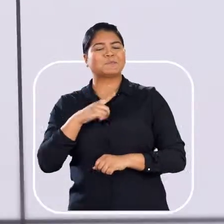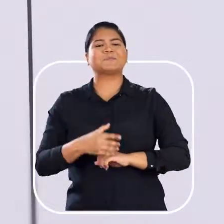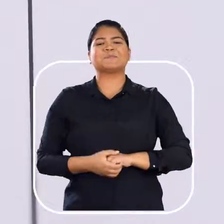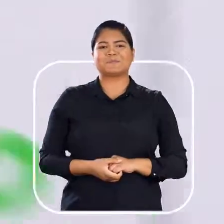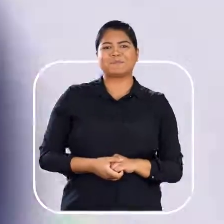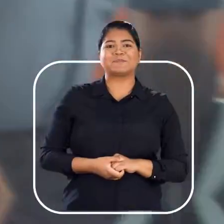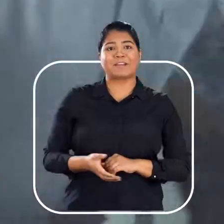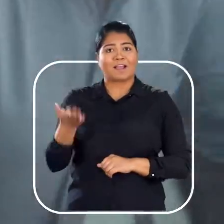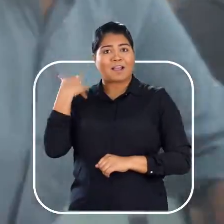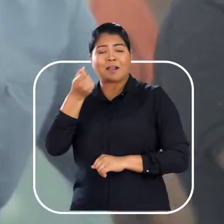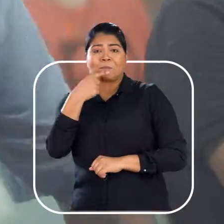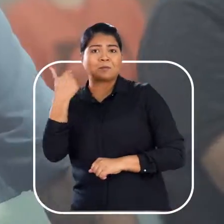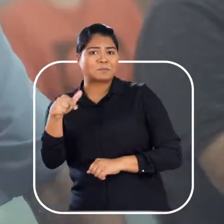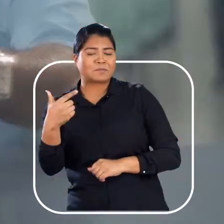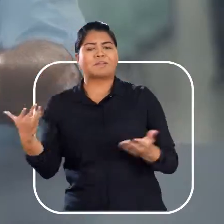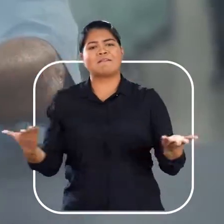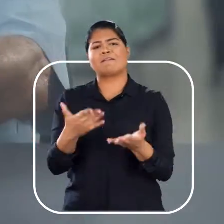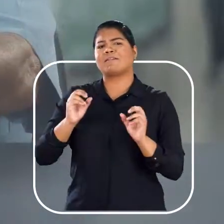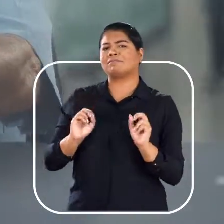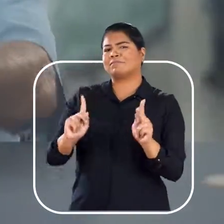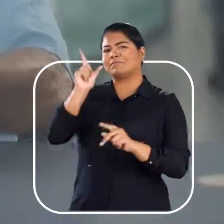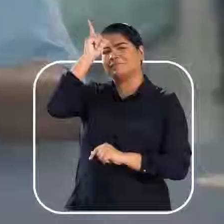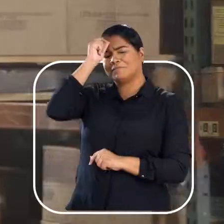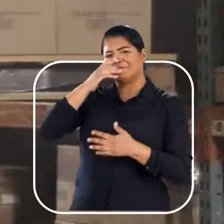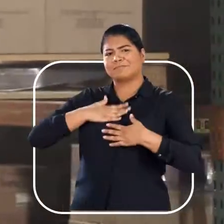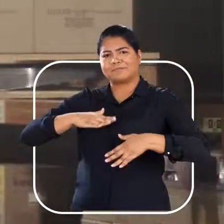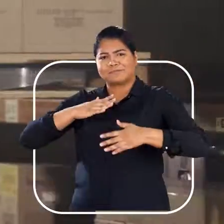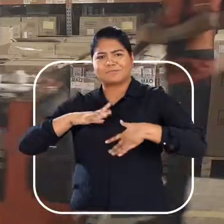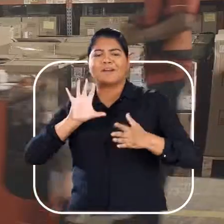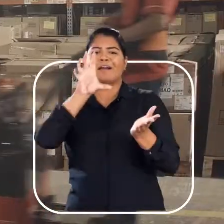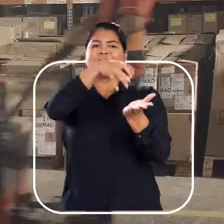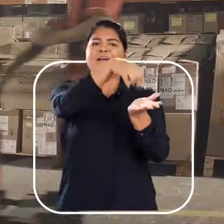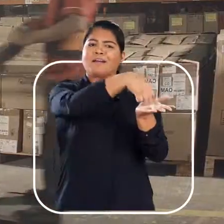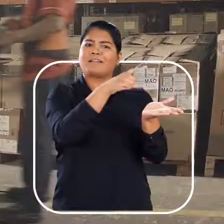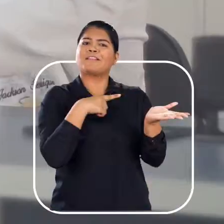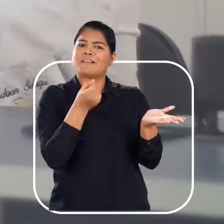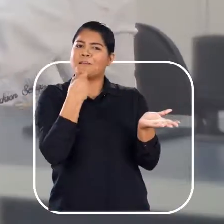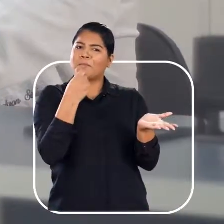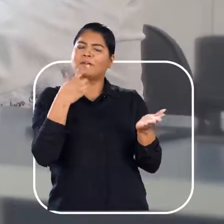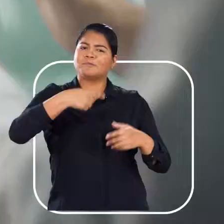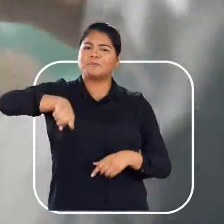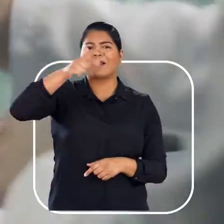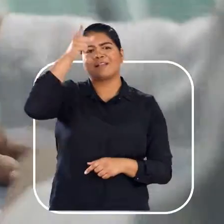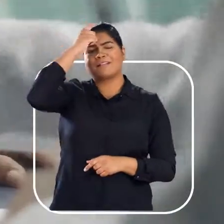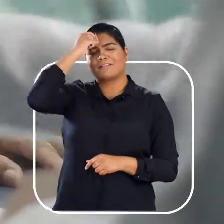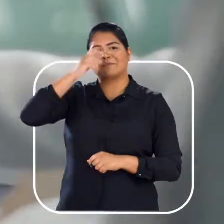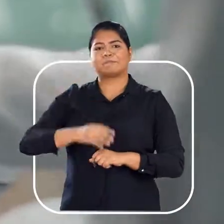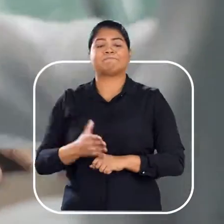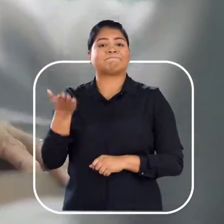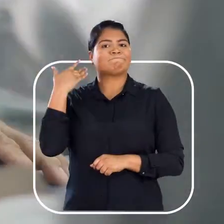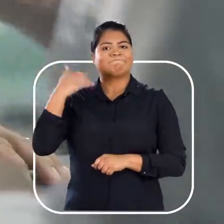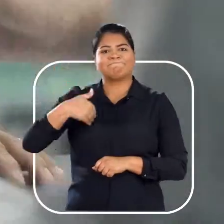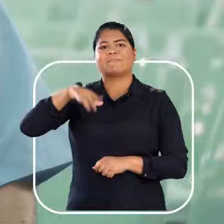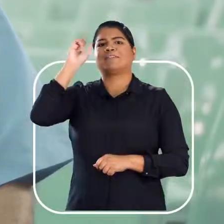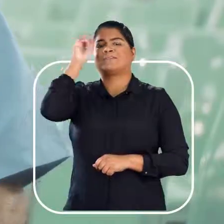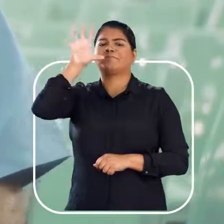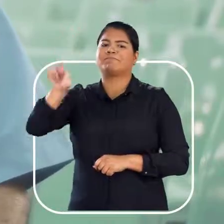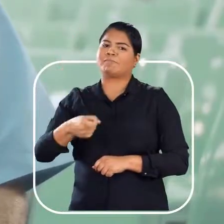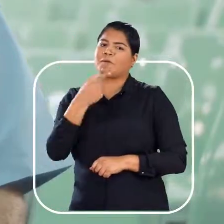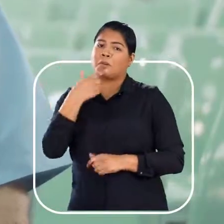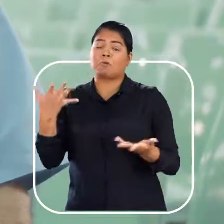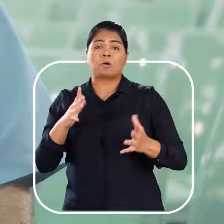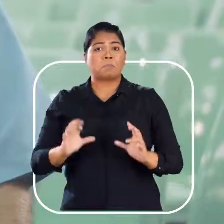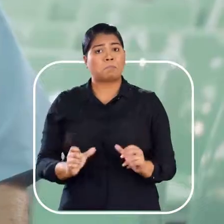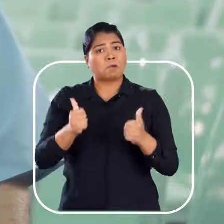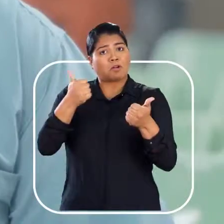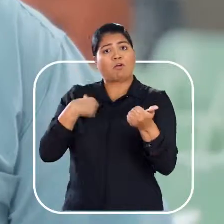apareceu E tava sem remédio, pode ficar tranquilo Tem remédio na central, e isso traz alívio Porque era mais difícil pra pegar